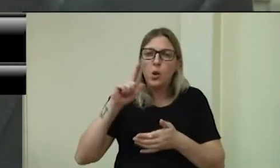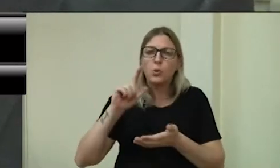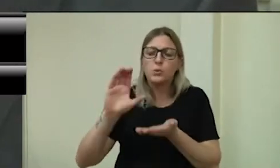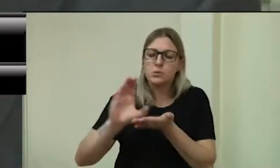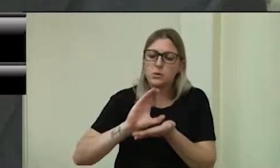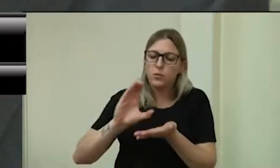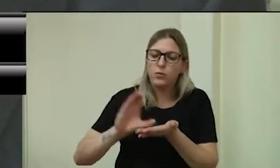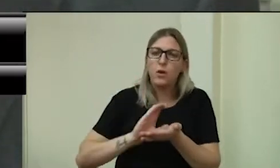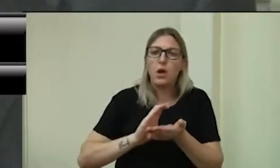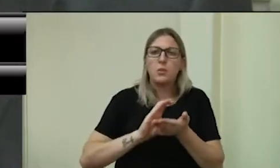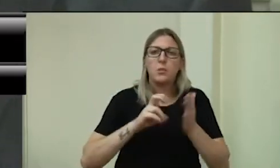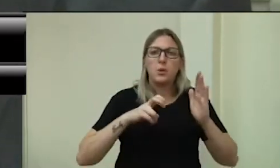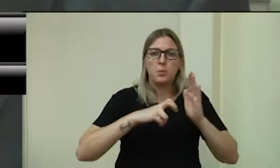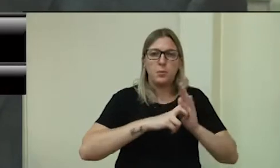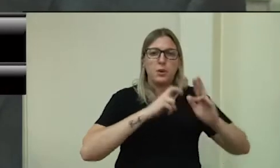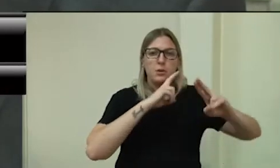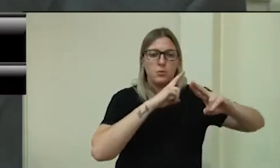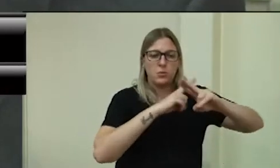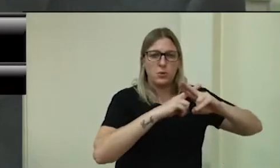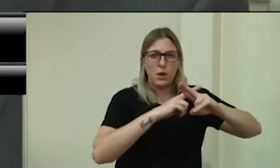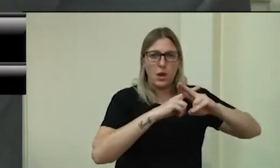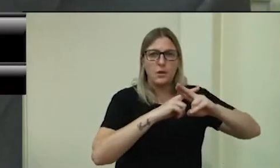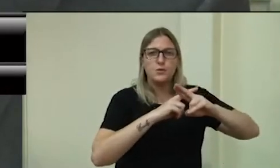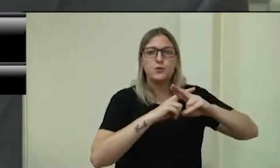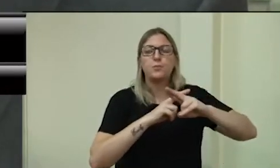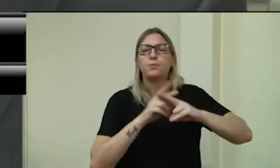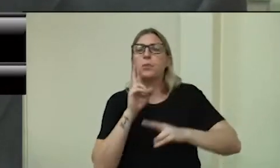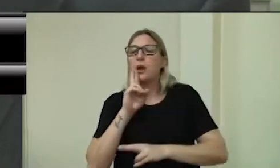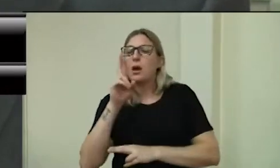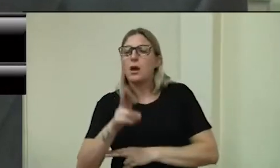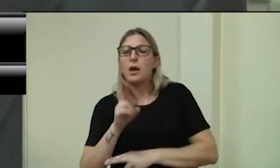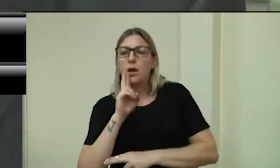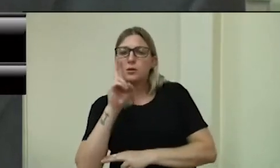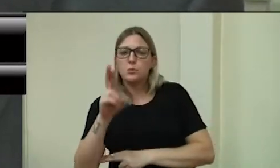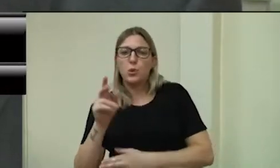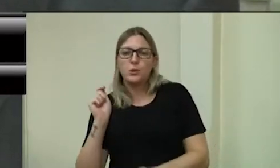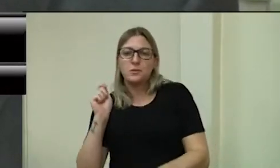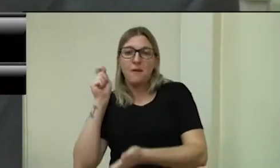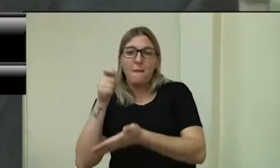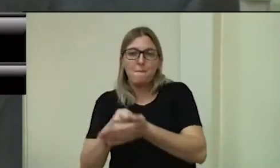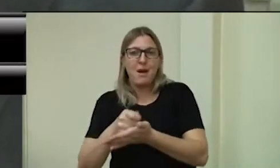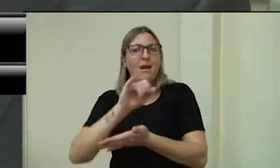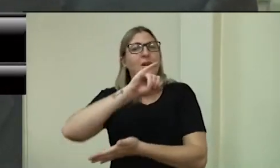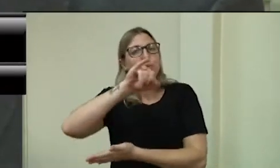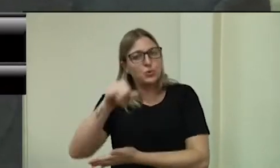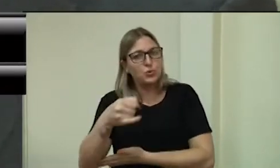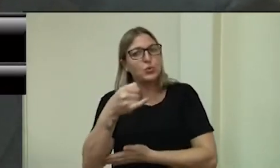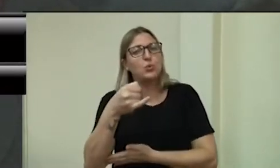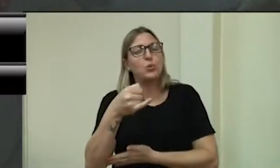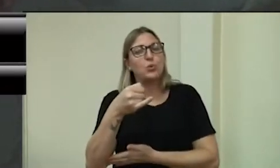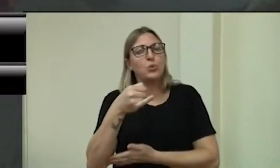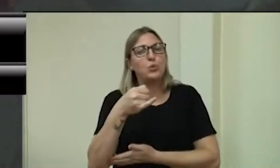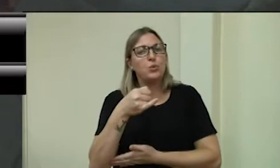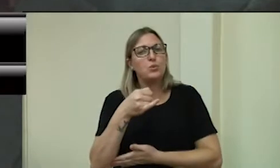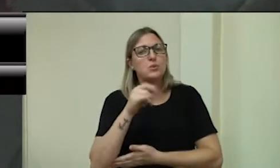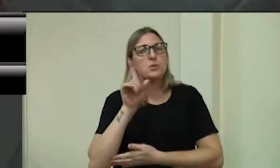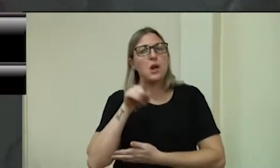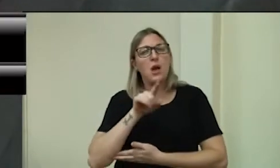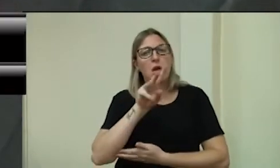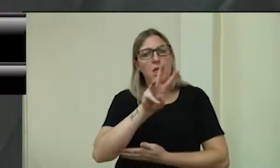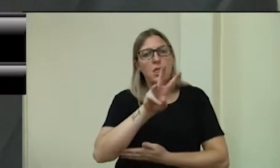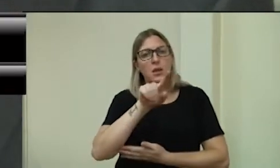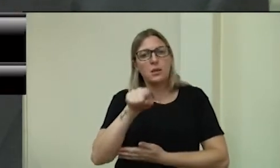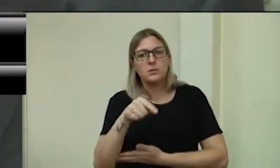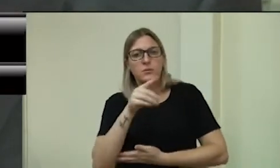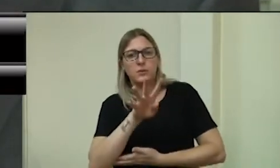Federal, e certamente o retorno vai pagar não só os juros que a gente vai colocar de 3,41 nisso,